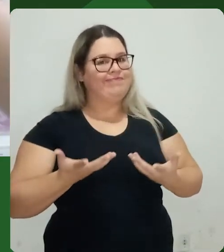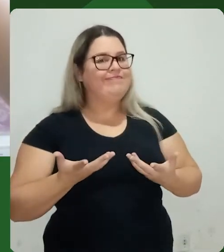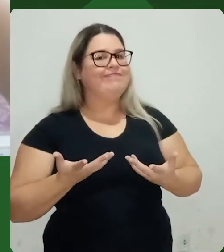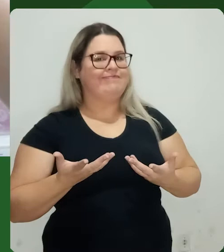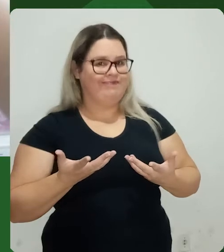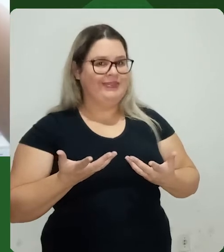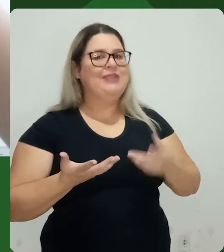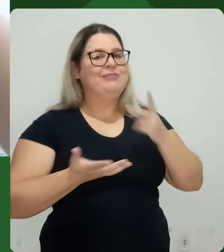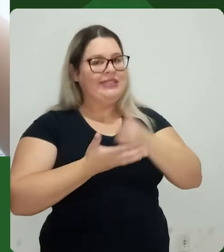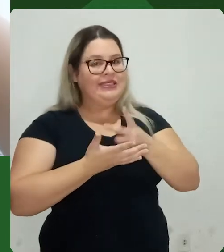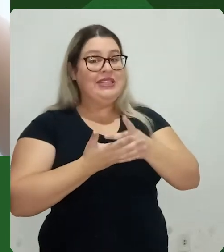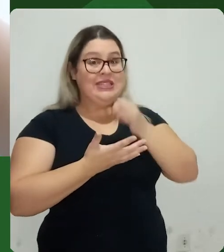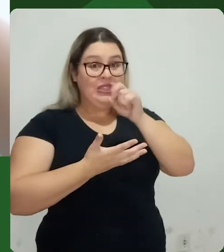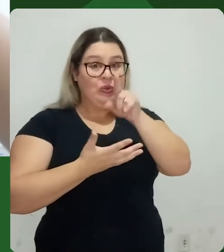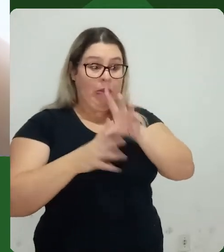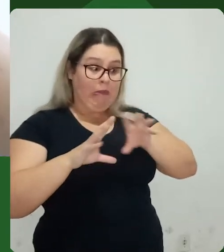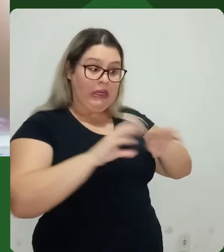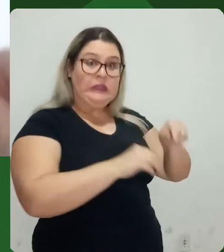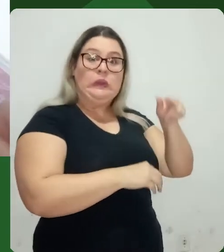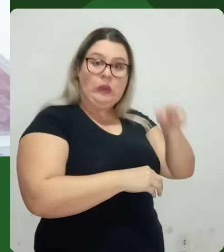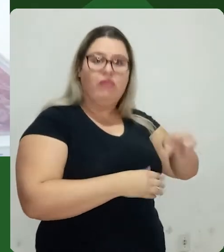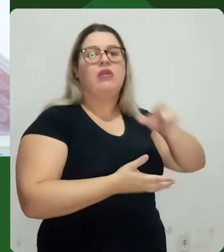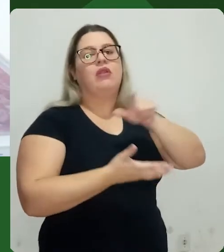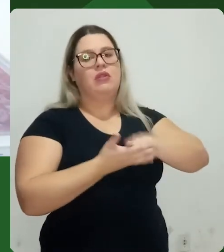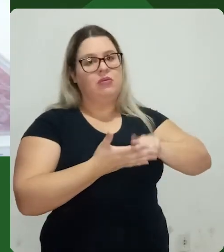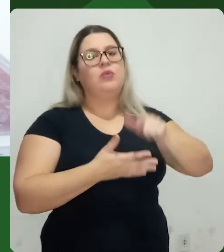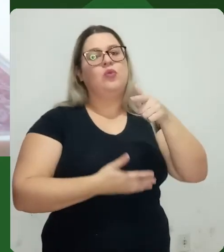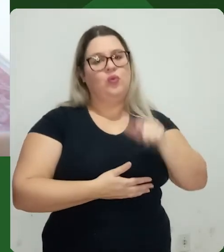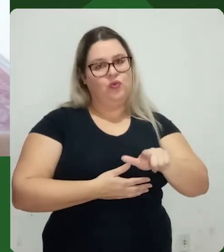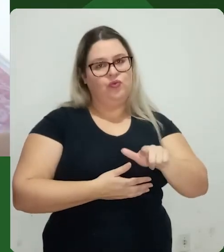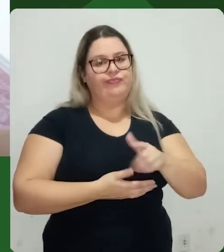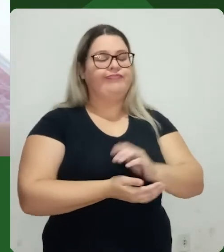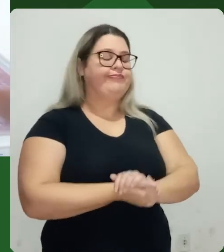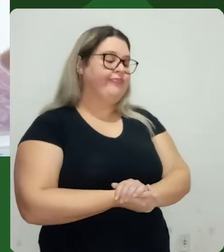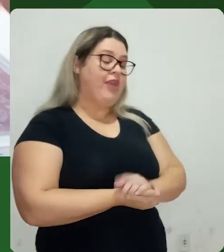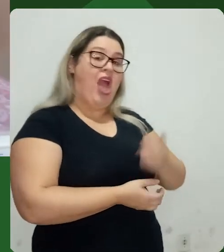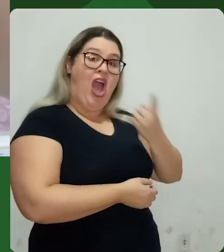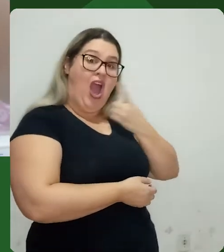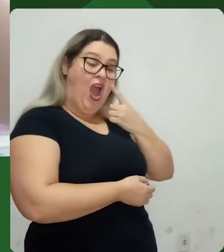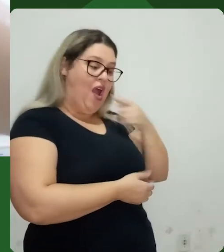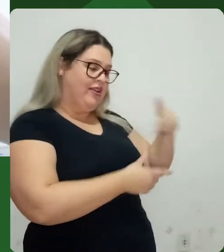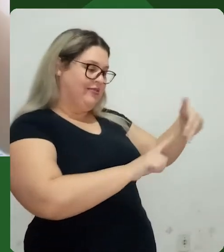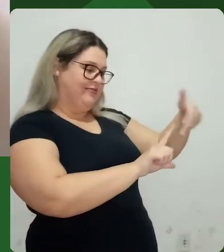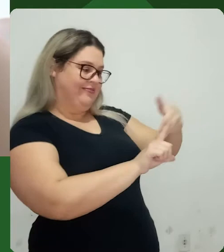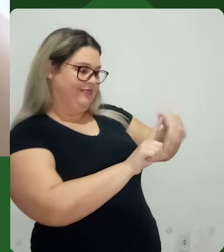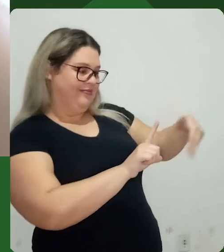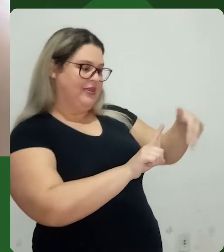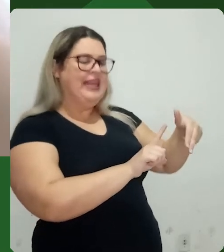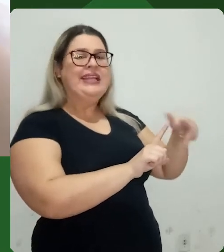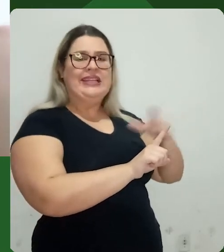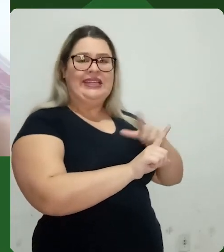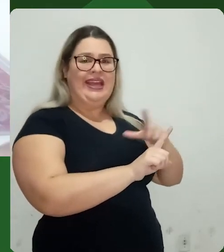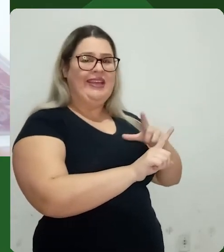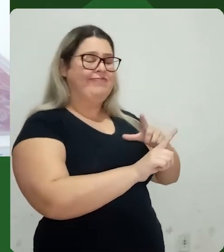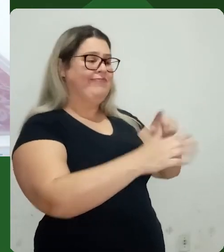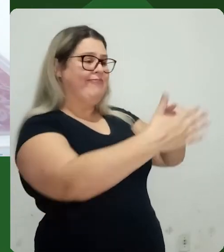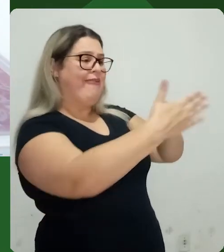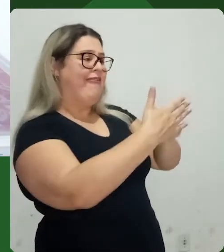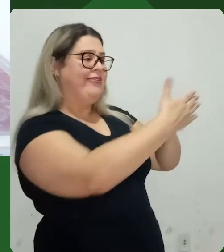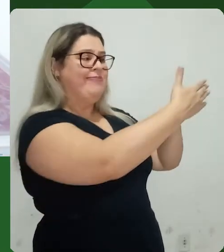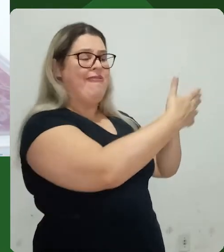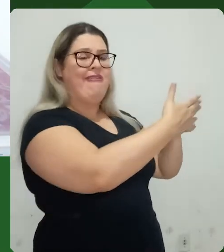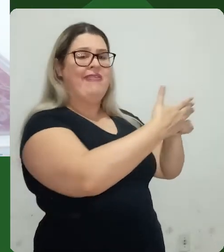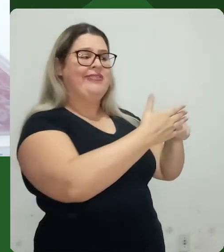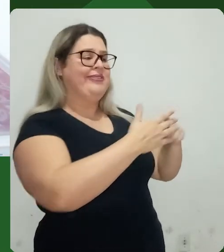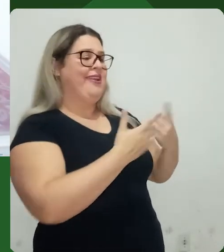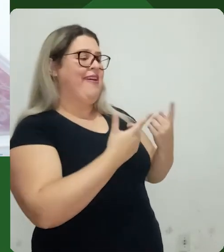produto depois, pode ser que você tenha que limpar novamente. Então tenha esse cuidado. Olhando agora pro nosso set, repare que ali atrás tem um pedacinho